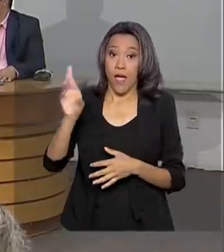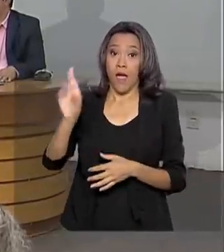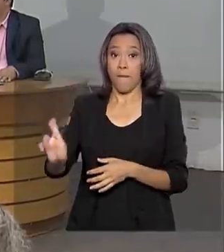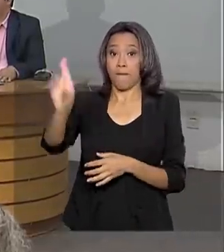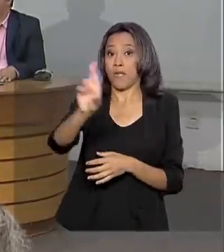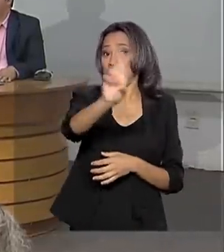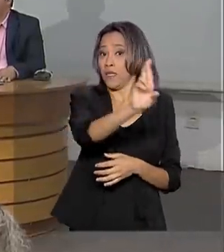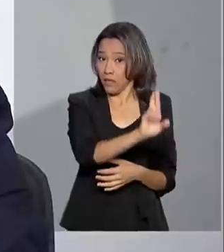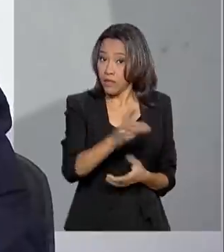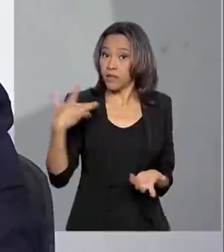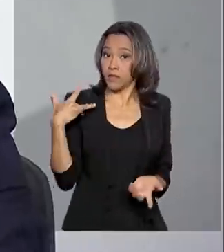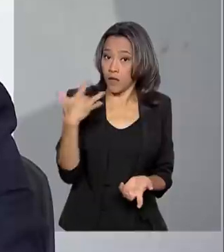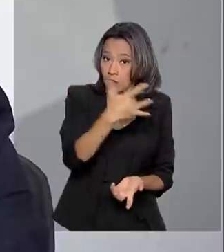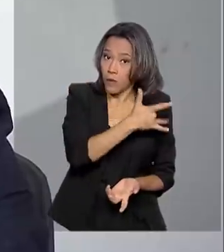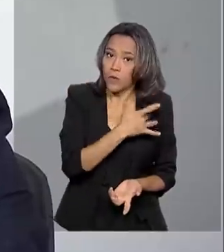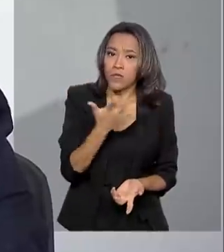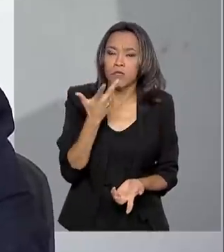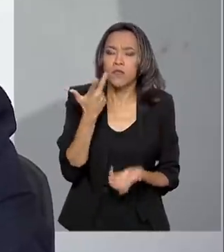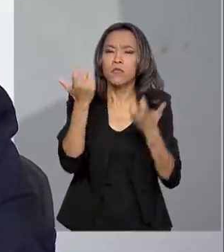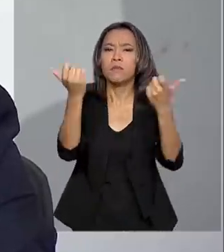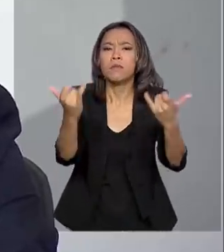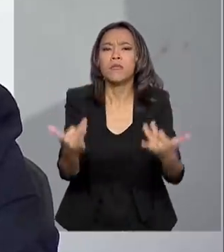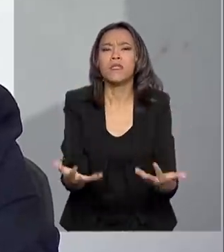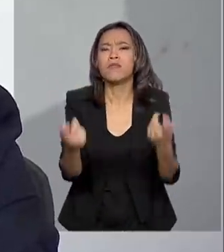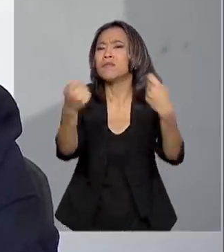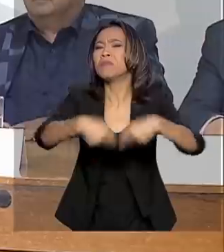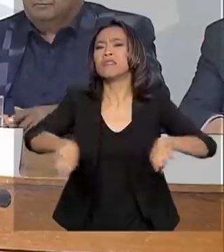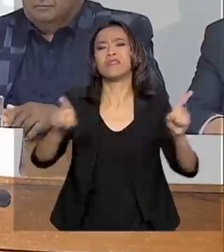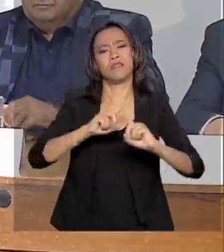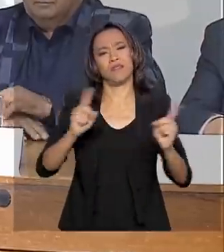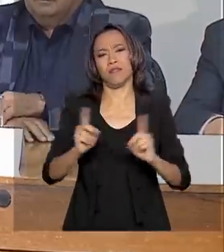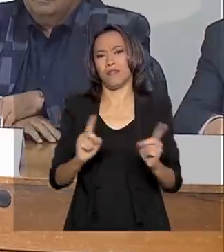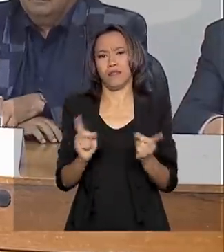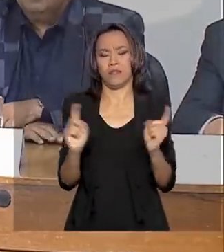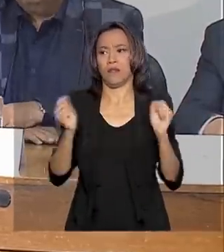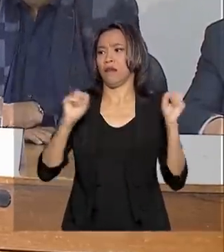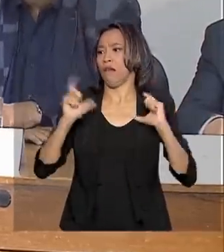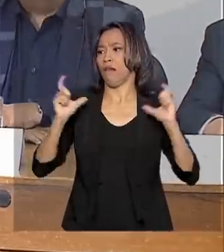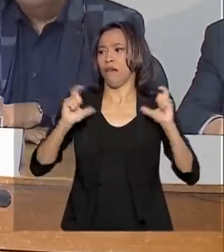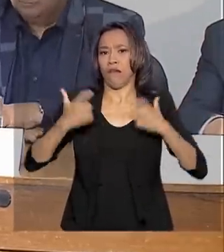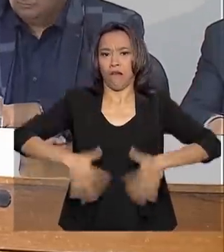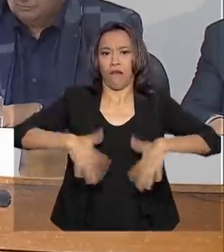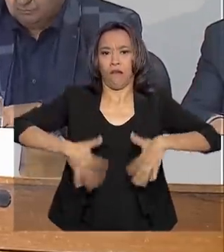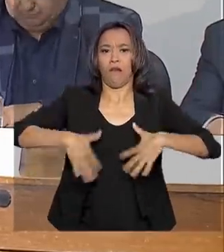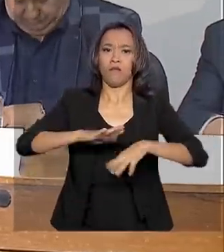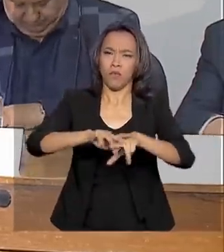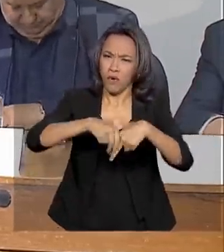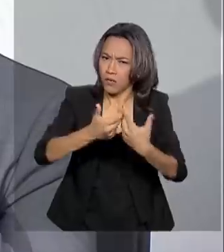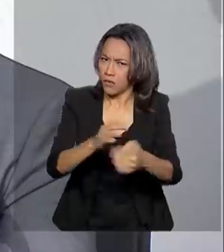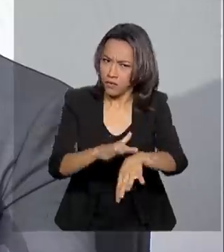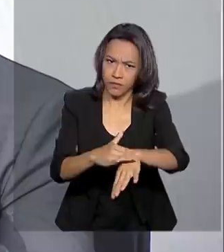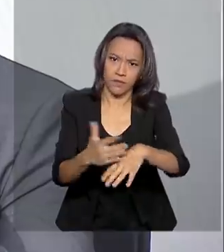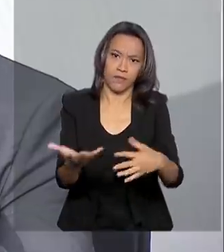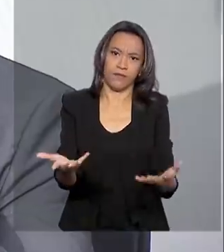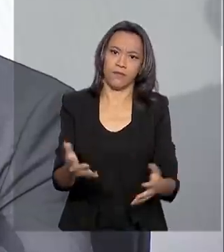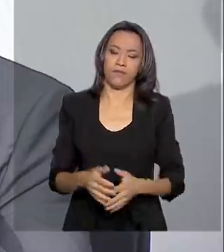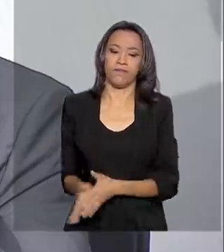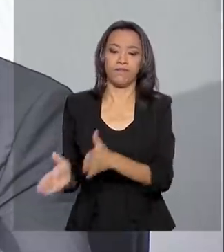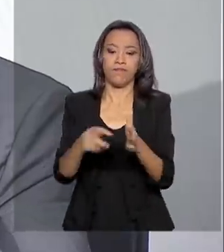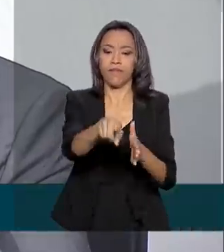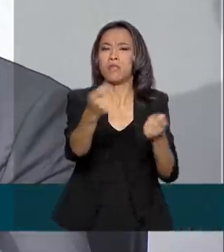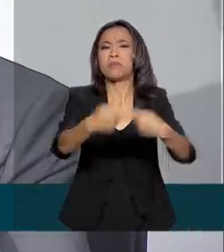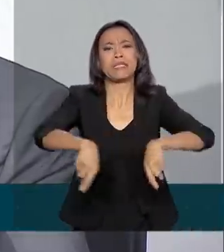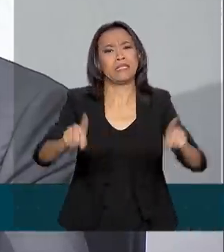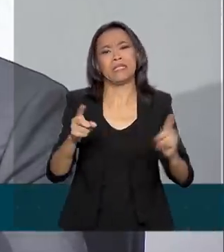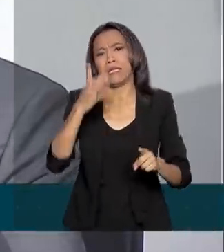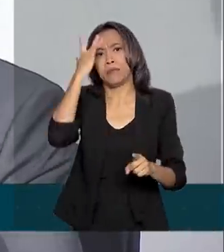saúde afirmam que não há motivo para cometer excessos e entrar em pânico por causa da doença. Não tem necessidade